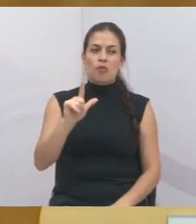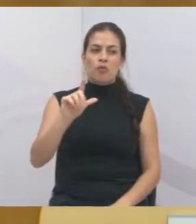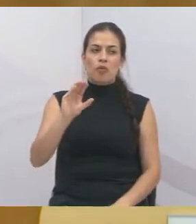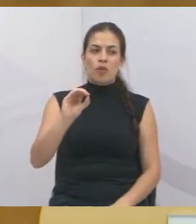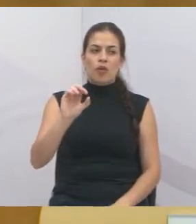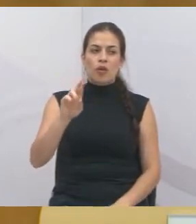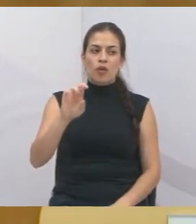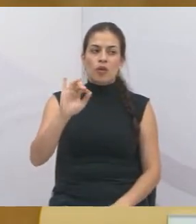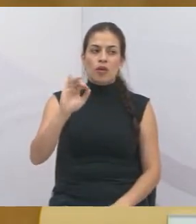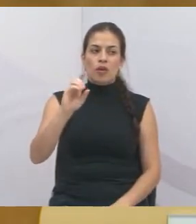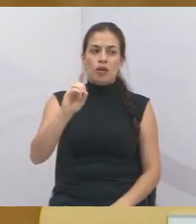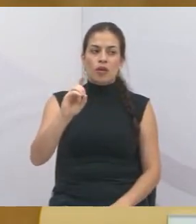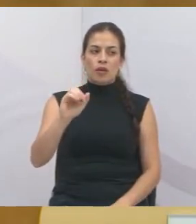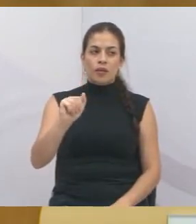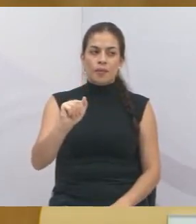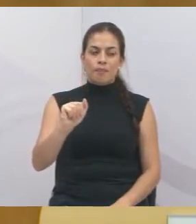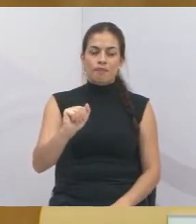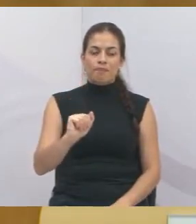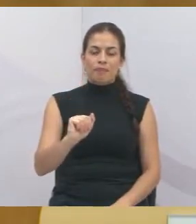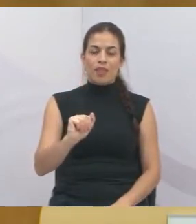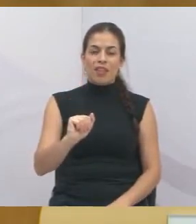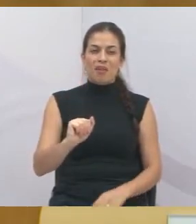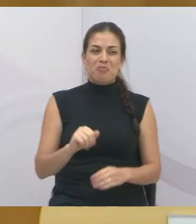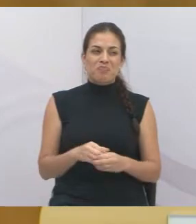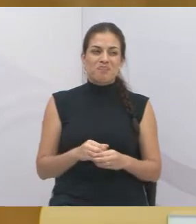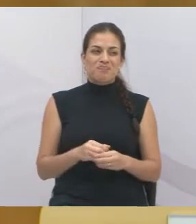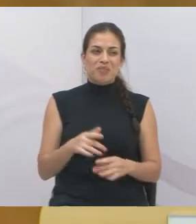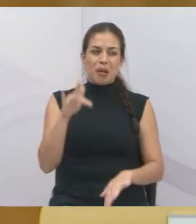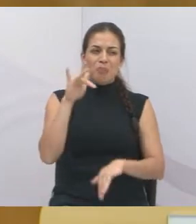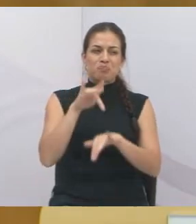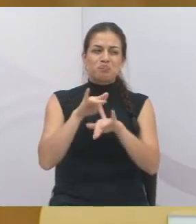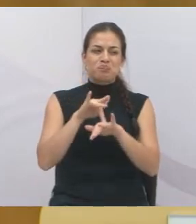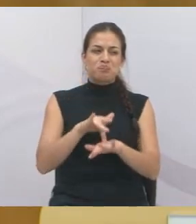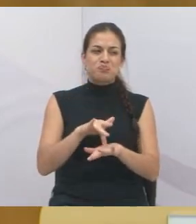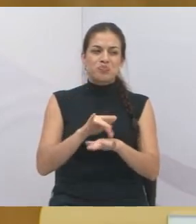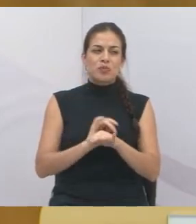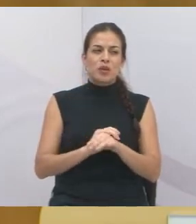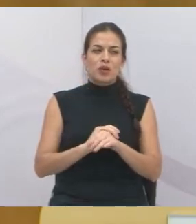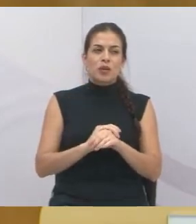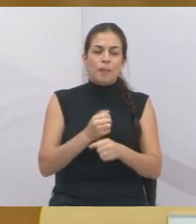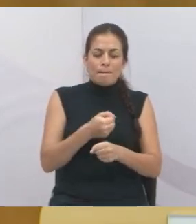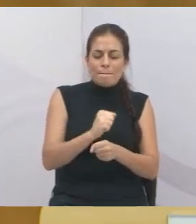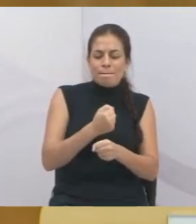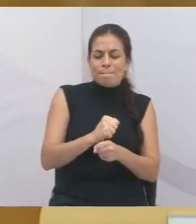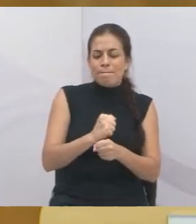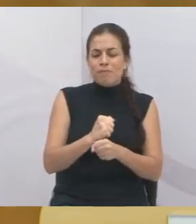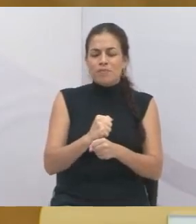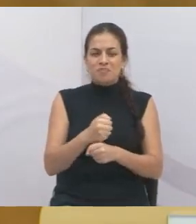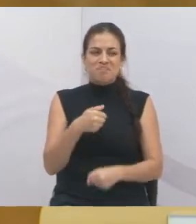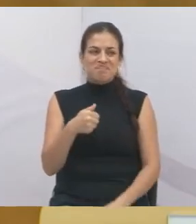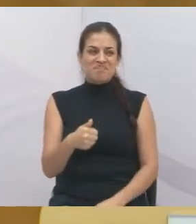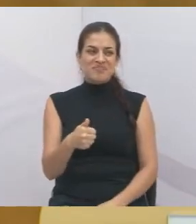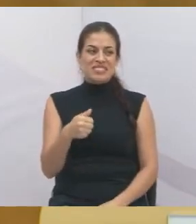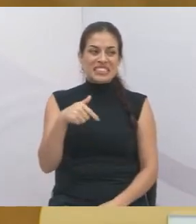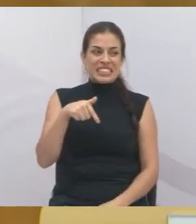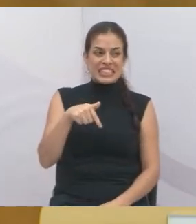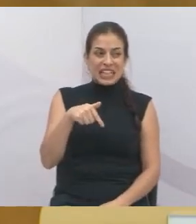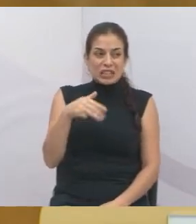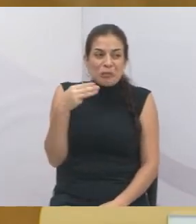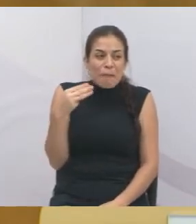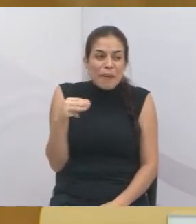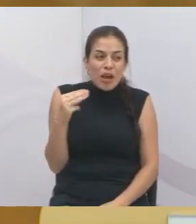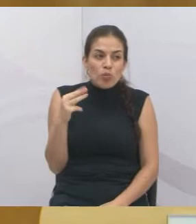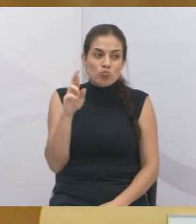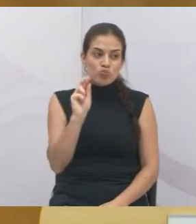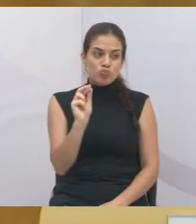obra que começou com 17 milhões vai alcançar agora 23 milhões de reais, mais de 6 milhões de reais e até